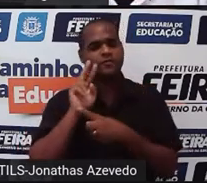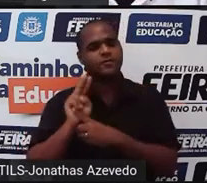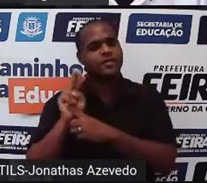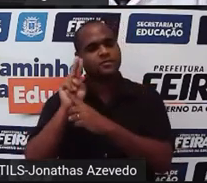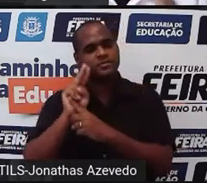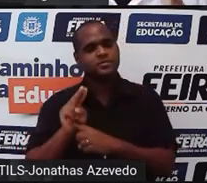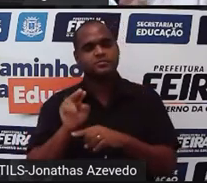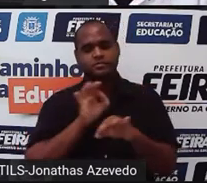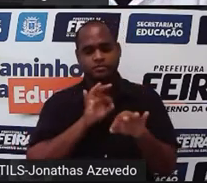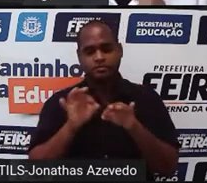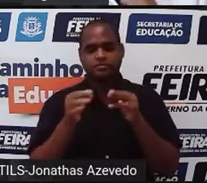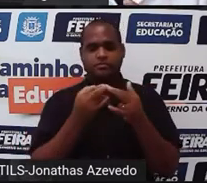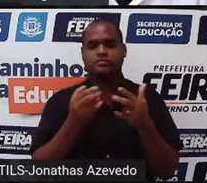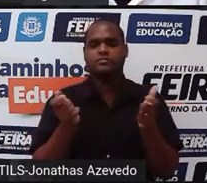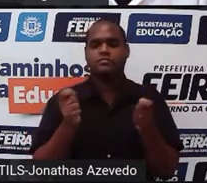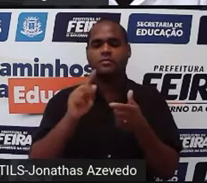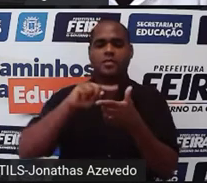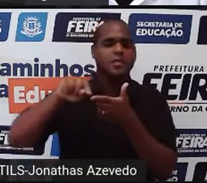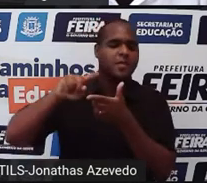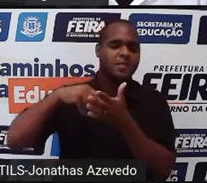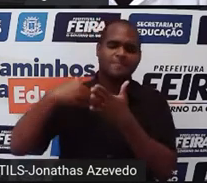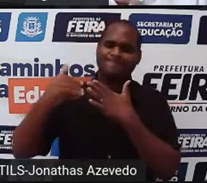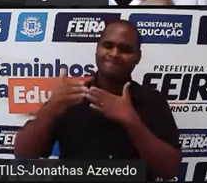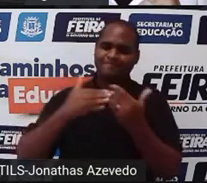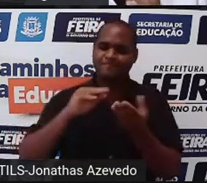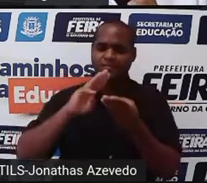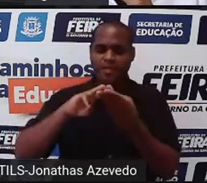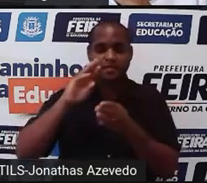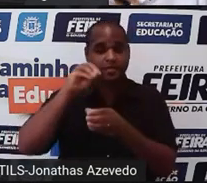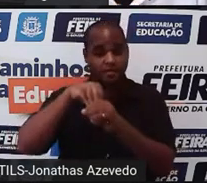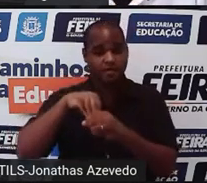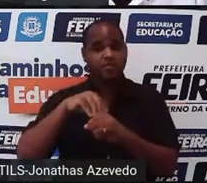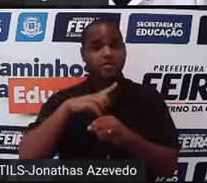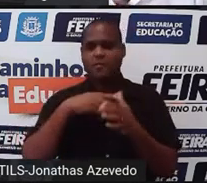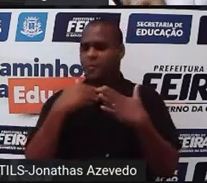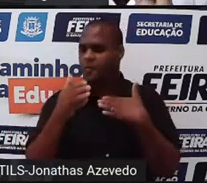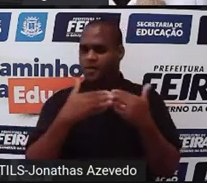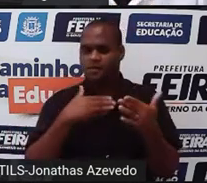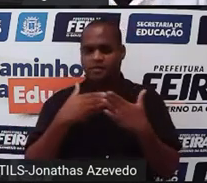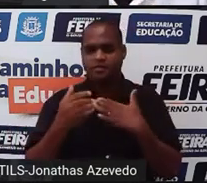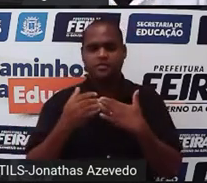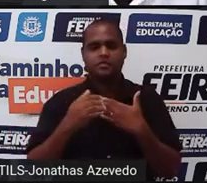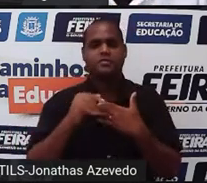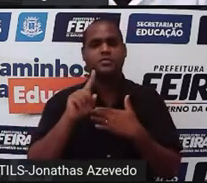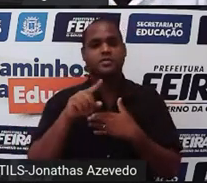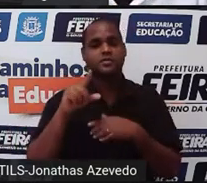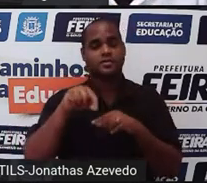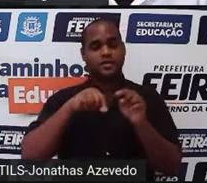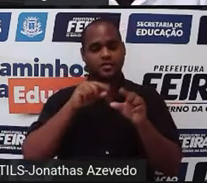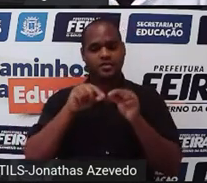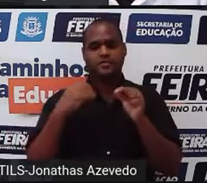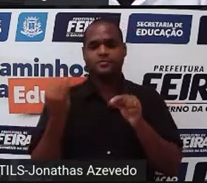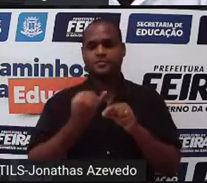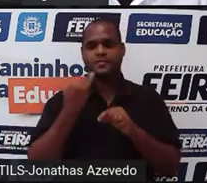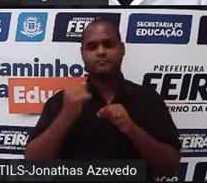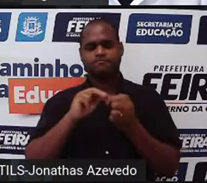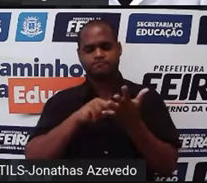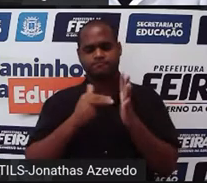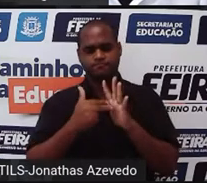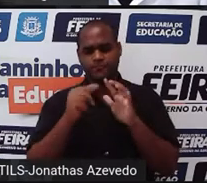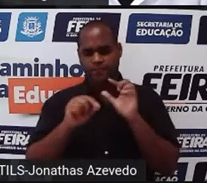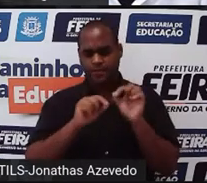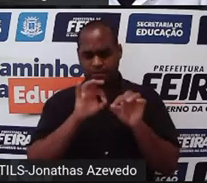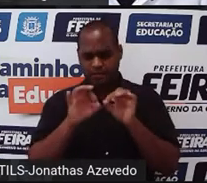resolver qualquer problema em matemática. Qualquer um. Um detalhe, não significa que você vai